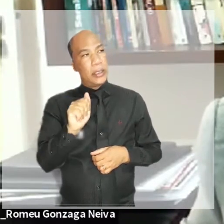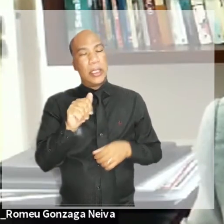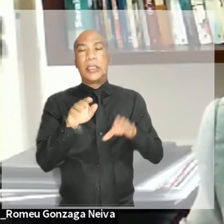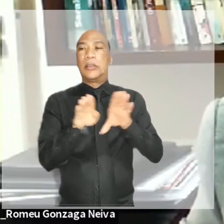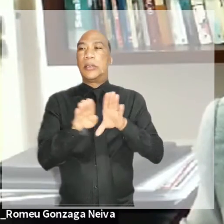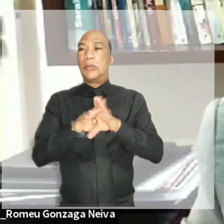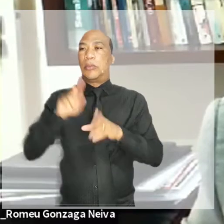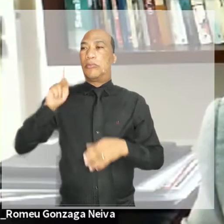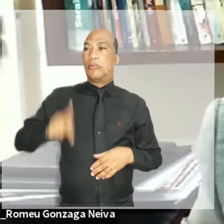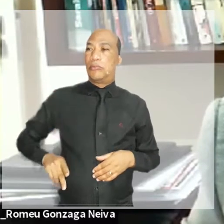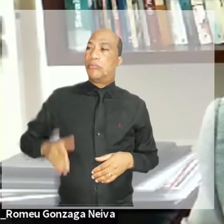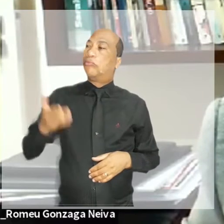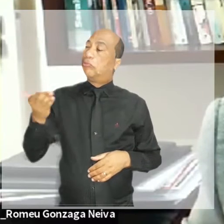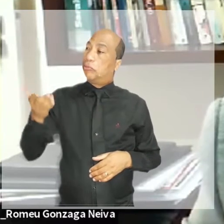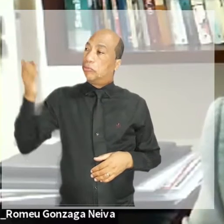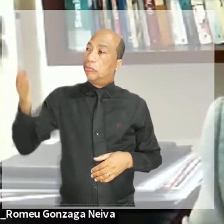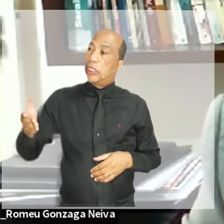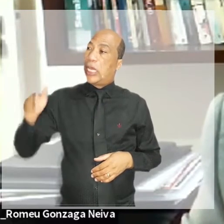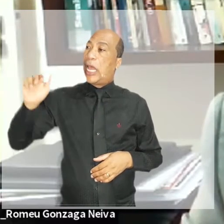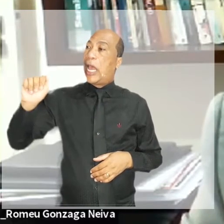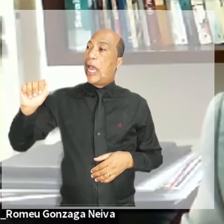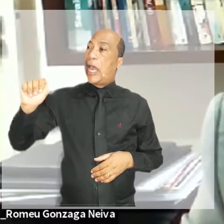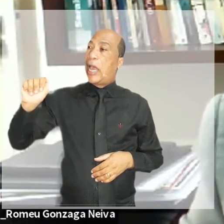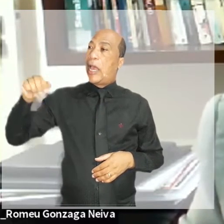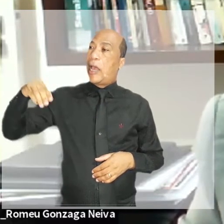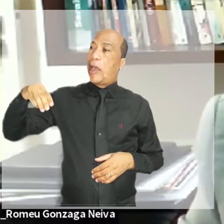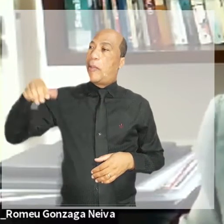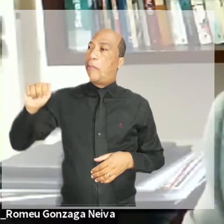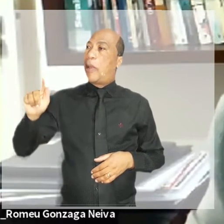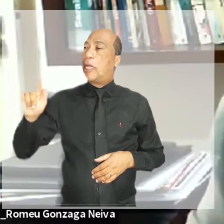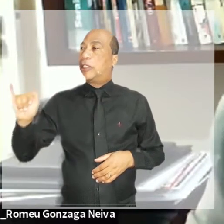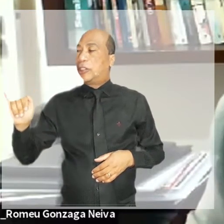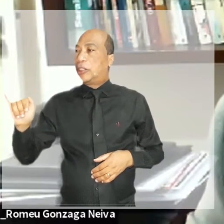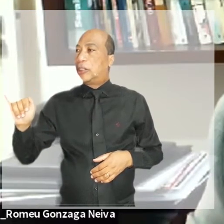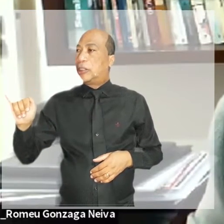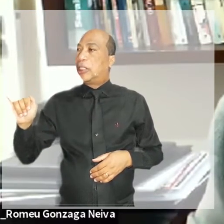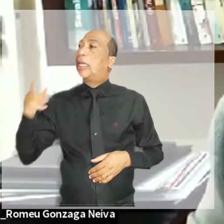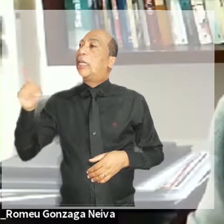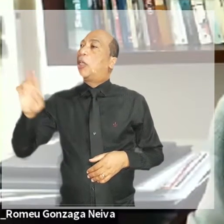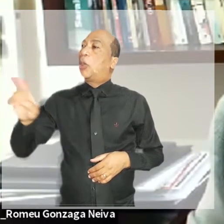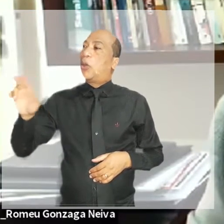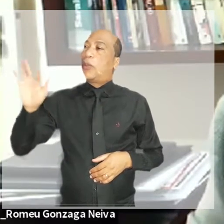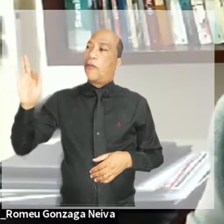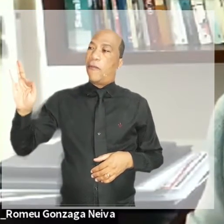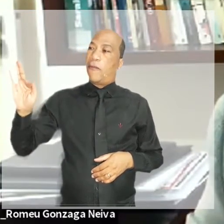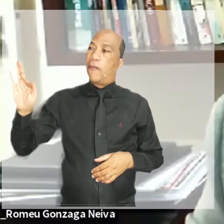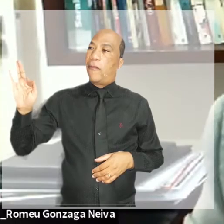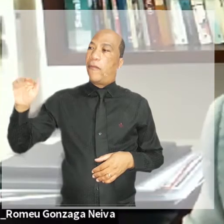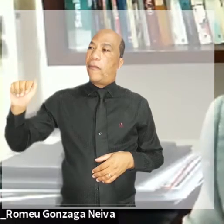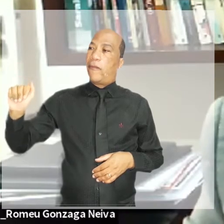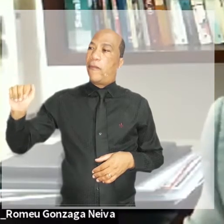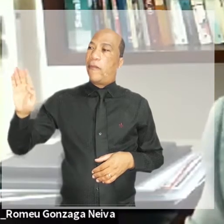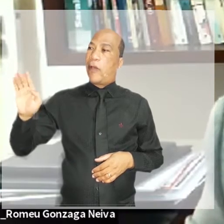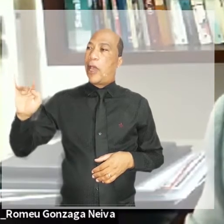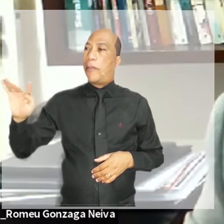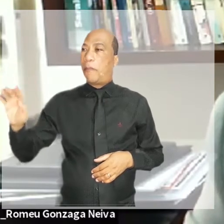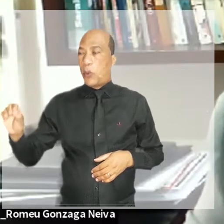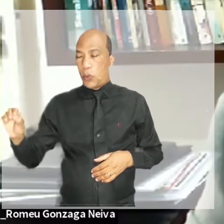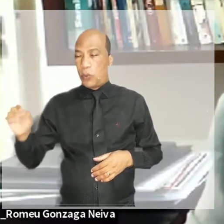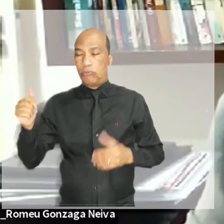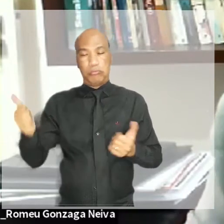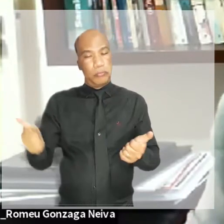juiz Fábio Esteves e digo da satisfação